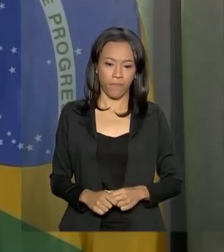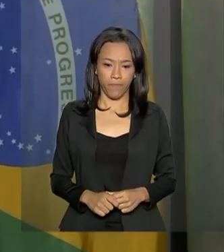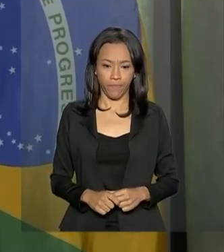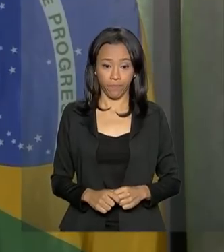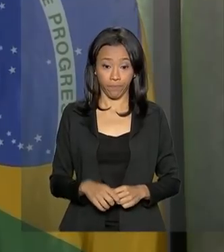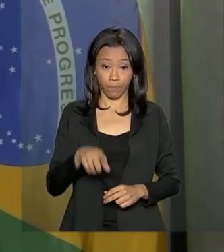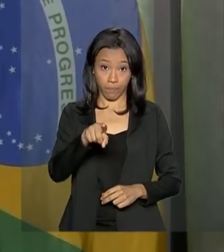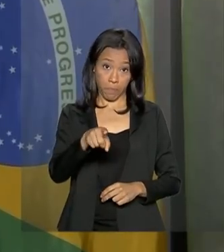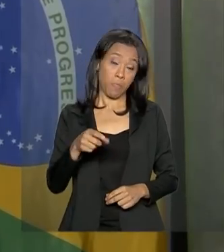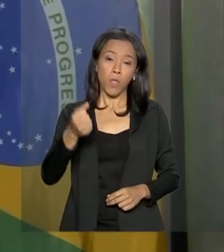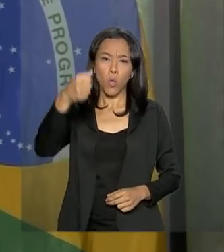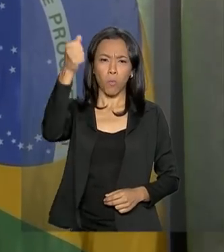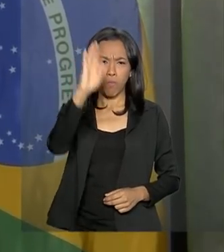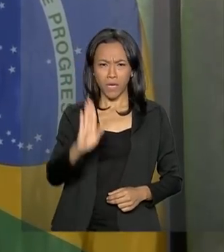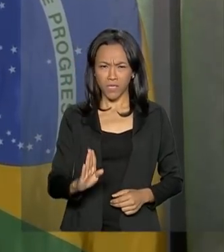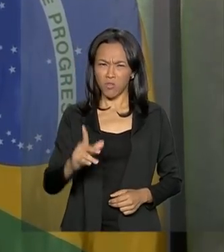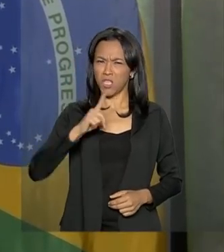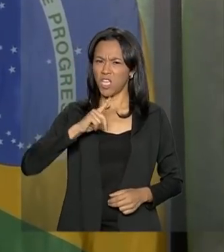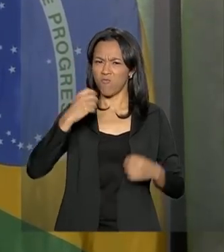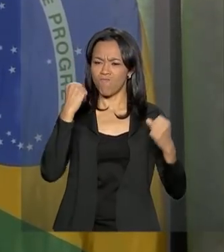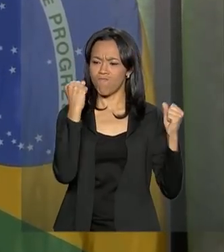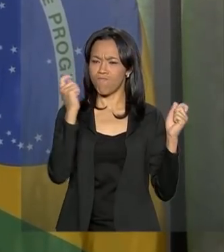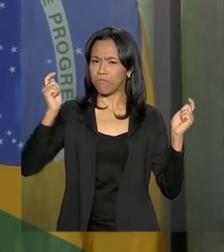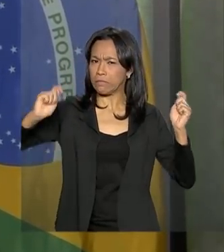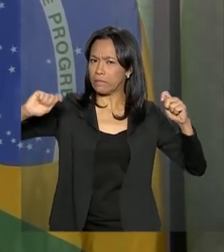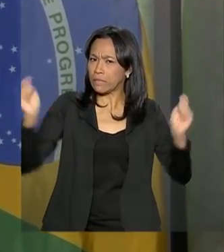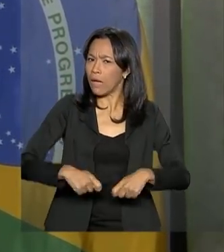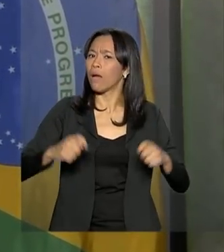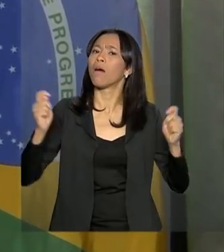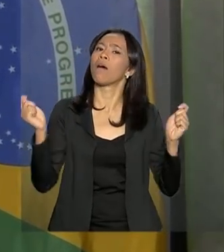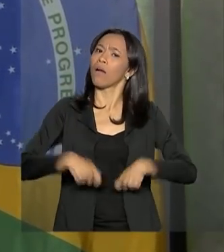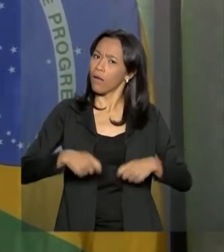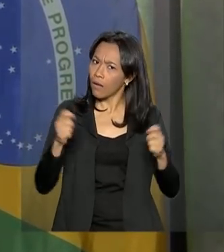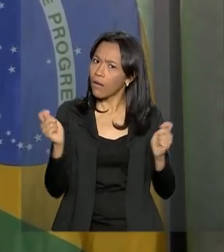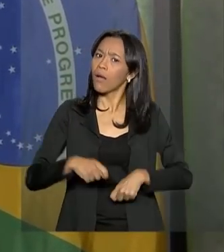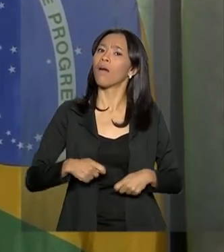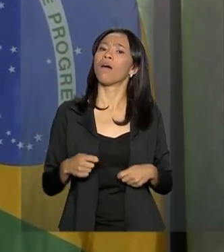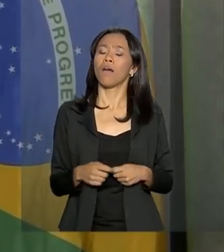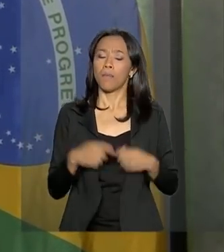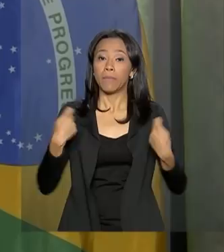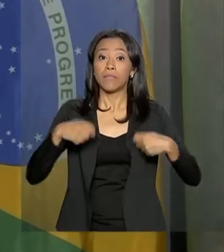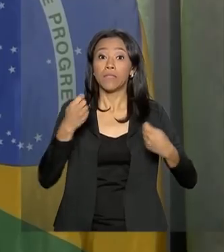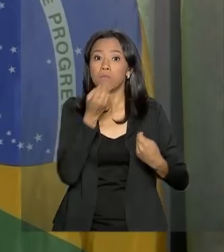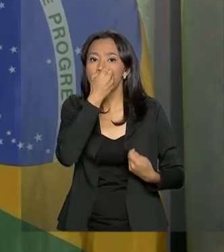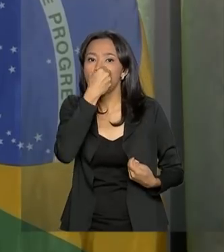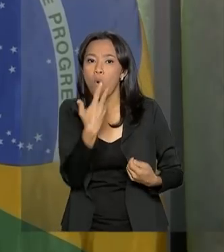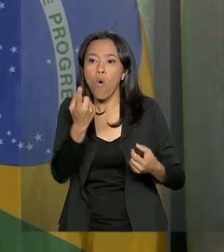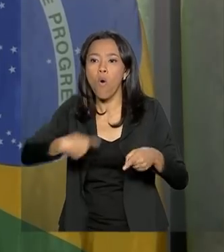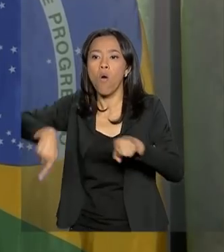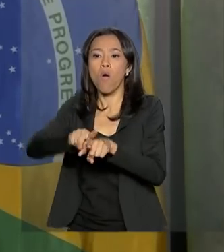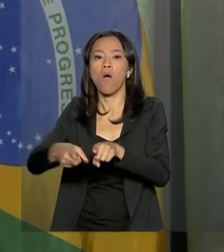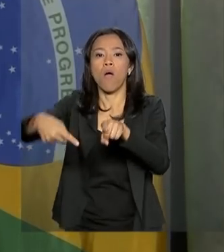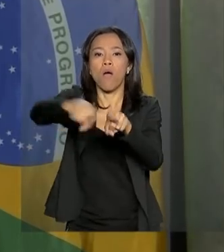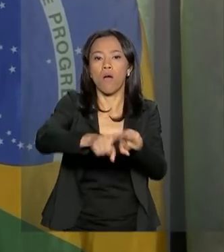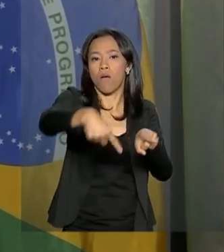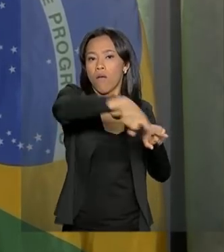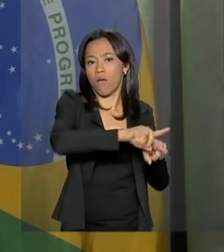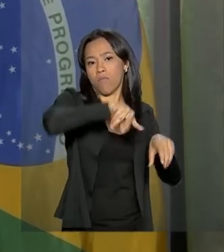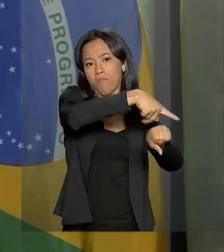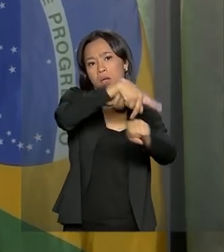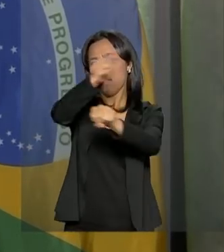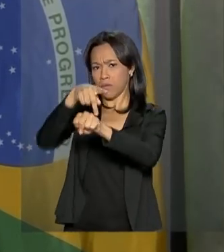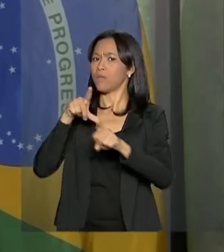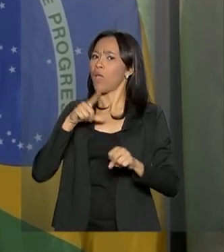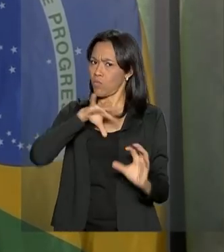O Brasil tem um potencial enorme. Precisamos de bons parceiros. Temos no mundo todo alguns bons